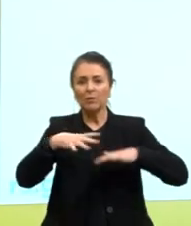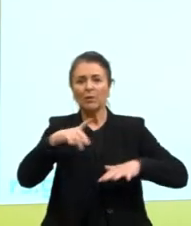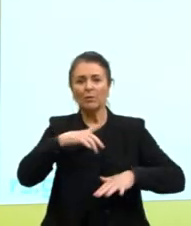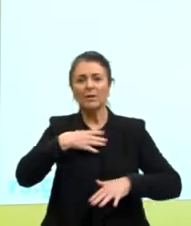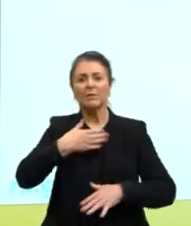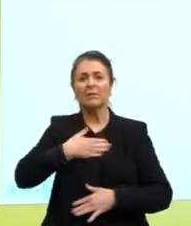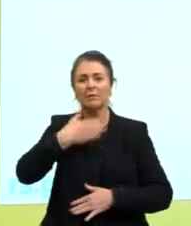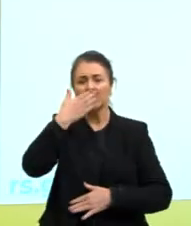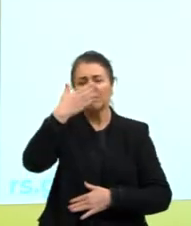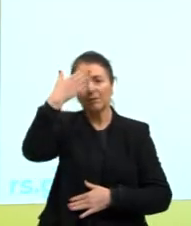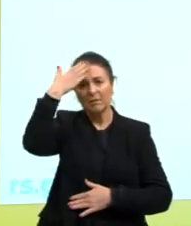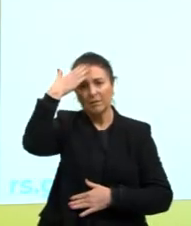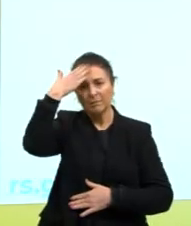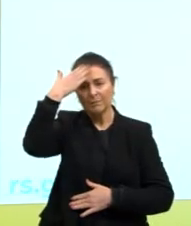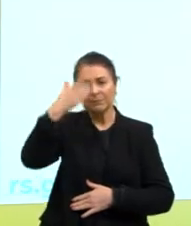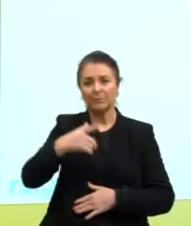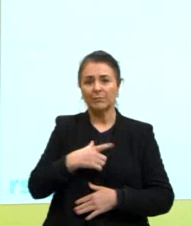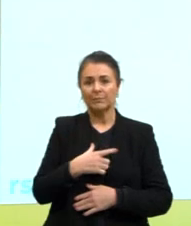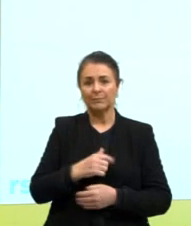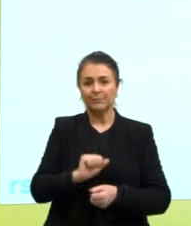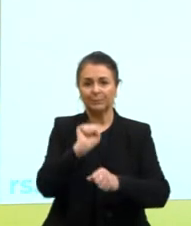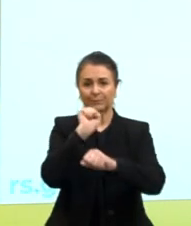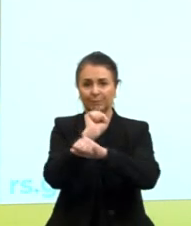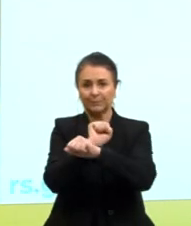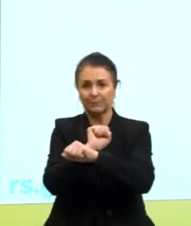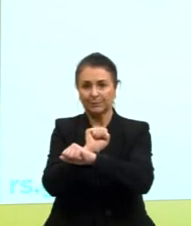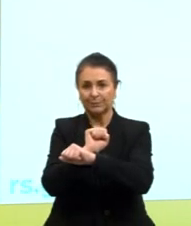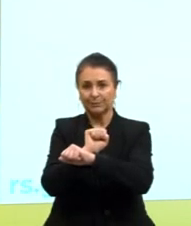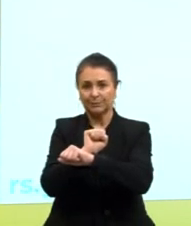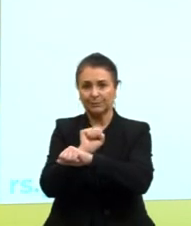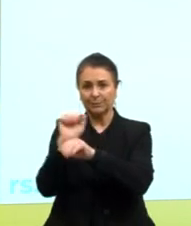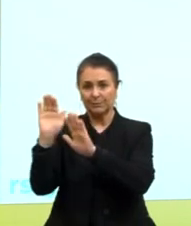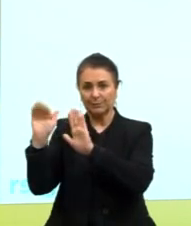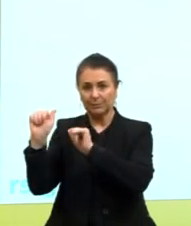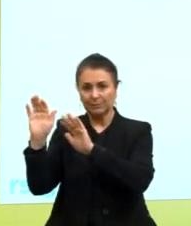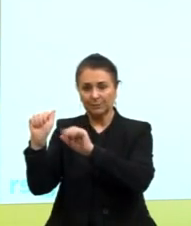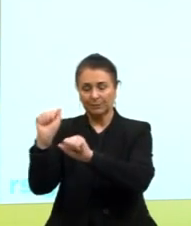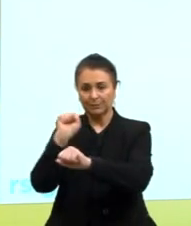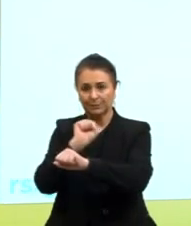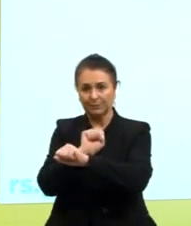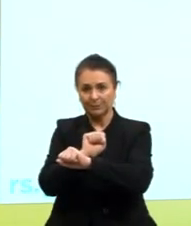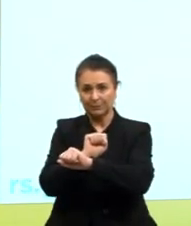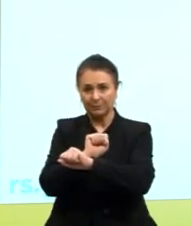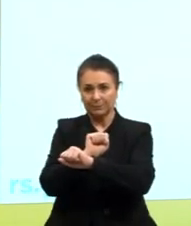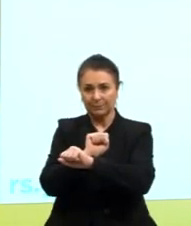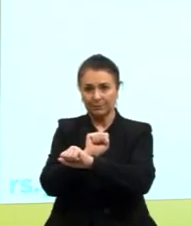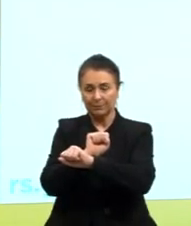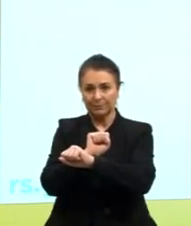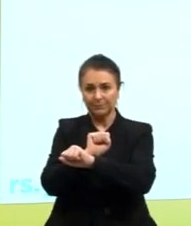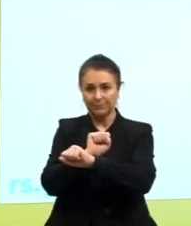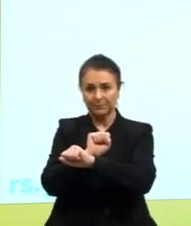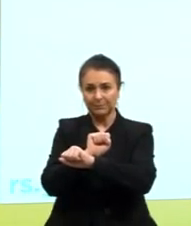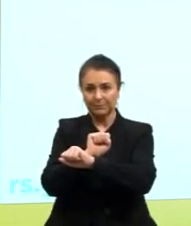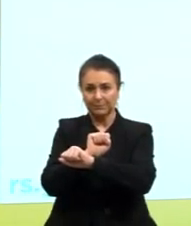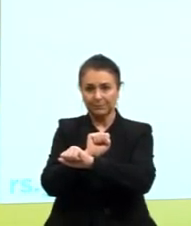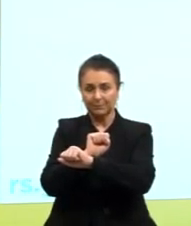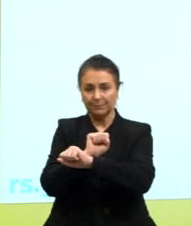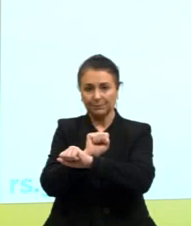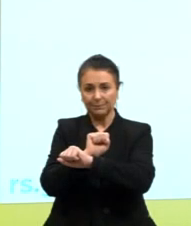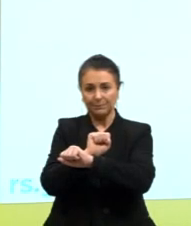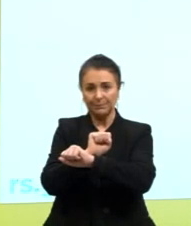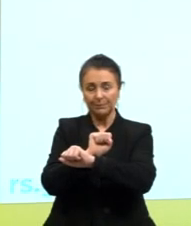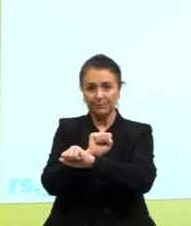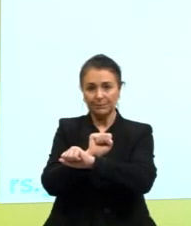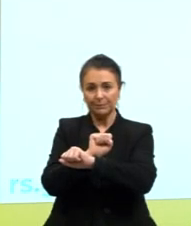bajo esse parâmetro, qualquer incidente pode ser imediatamente reportado por gravación ou filmación,